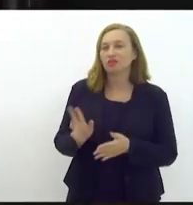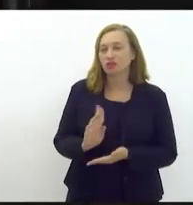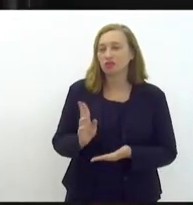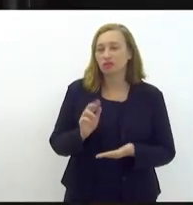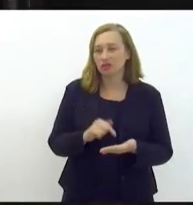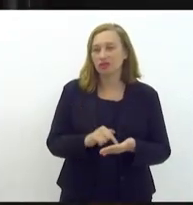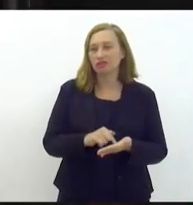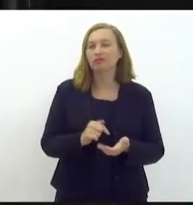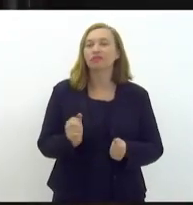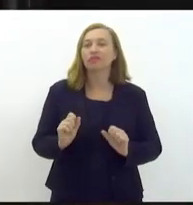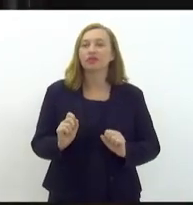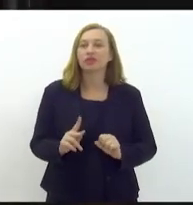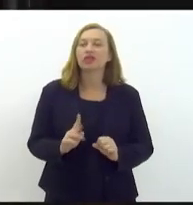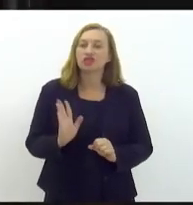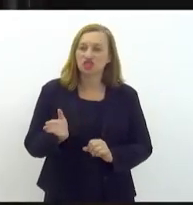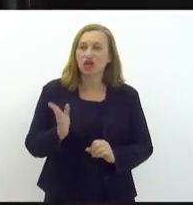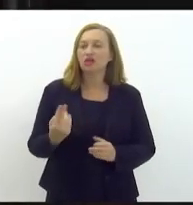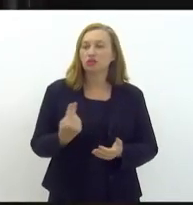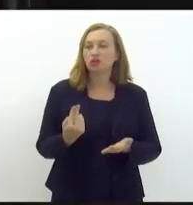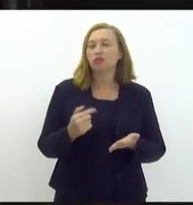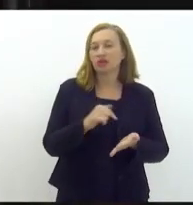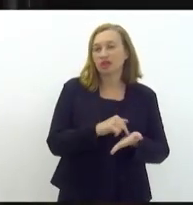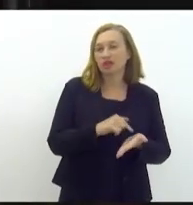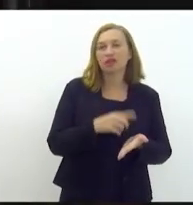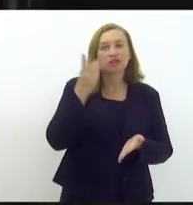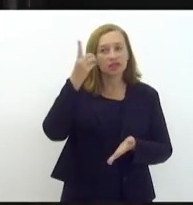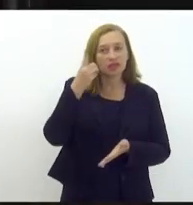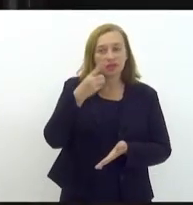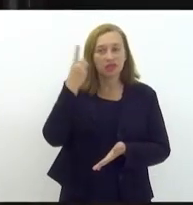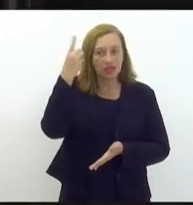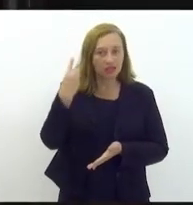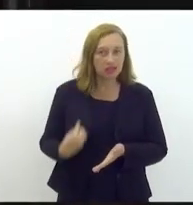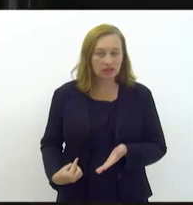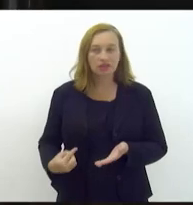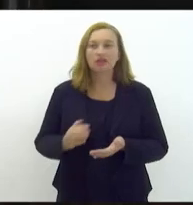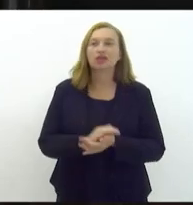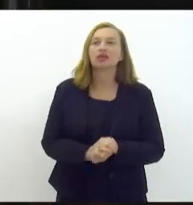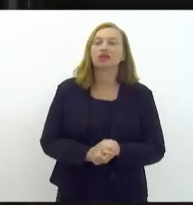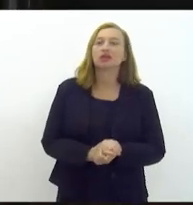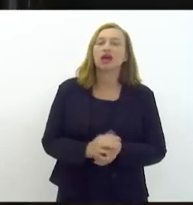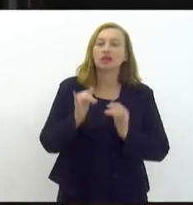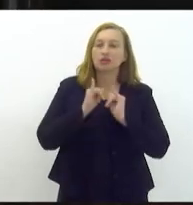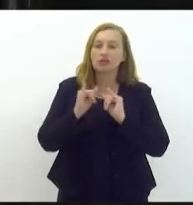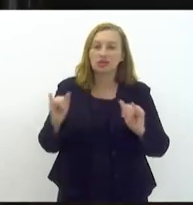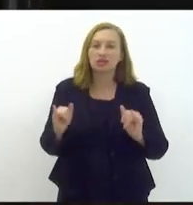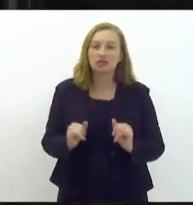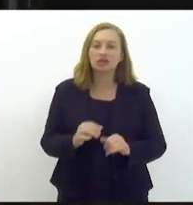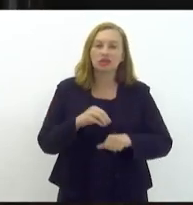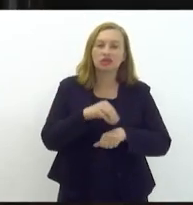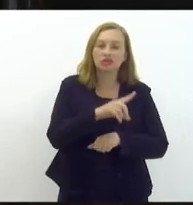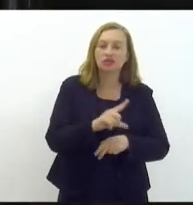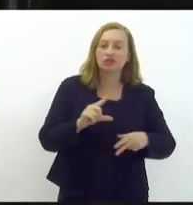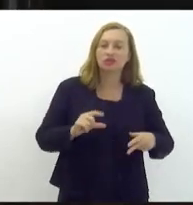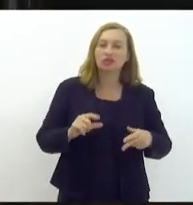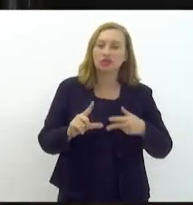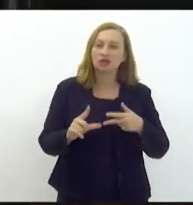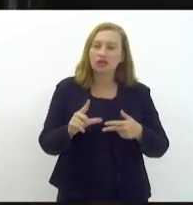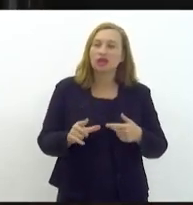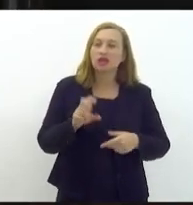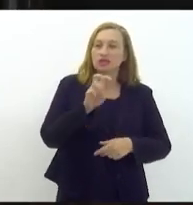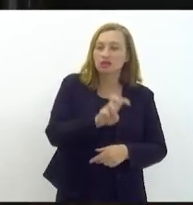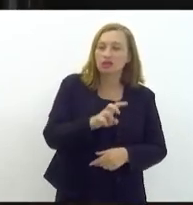tá? Tá. Já está aqui seu nome, deputada Dânia, para a declaração. Anuncio. Indicação legislativa número